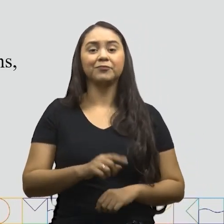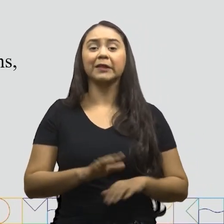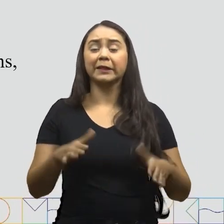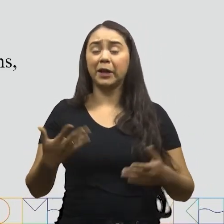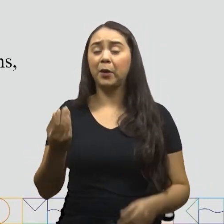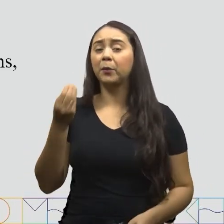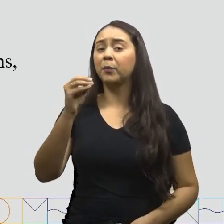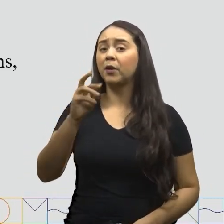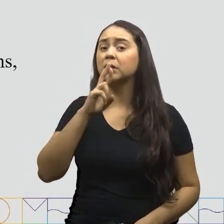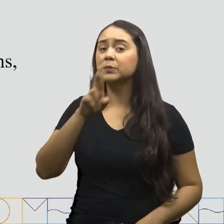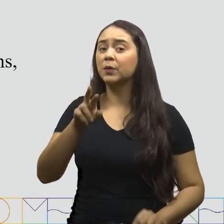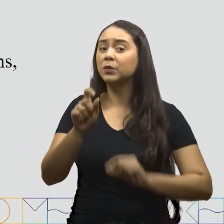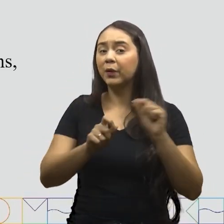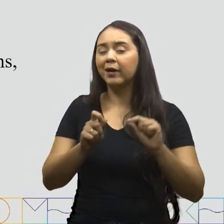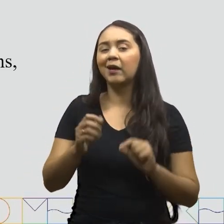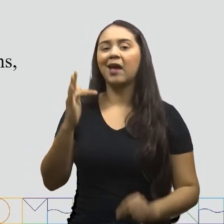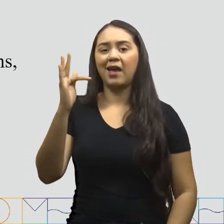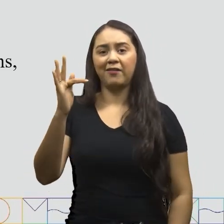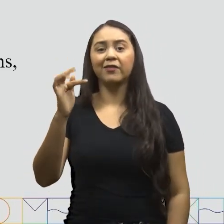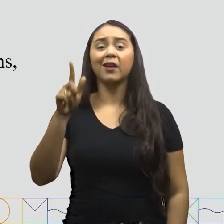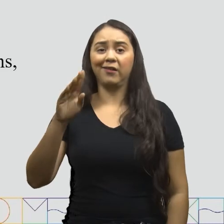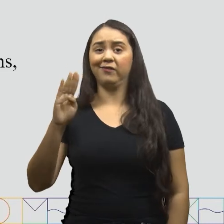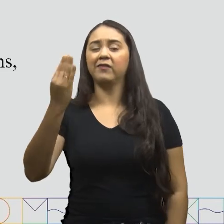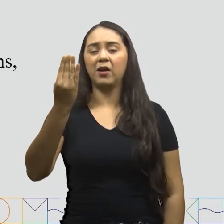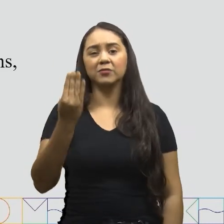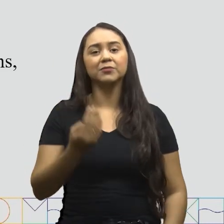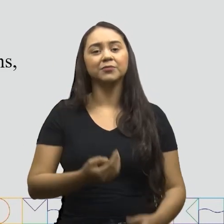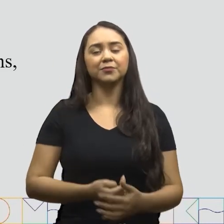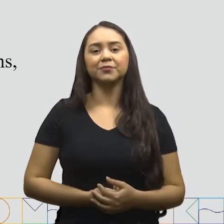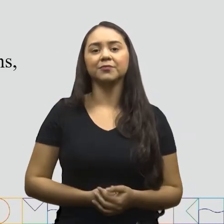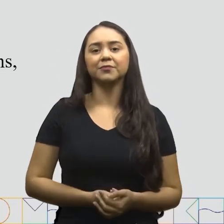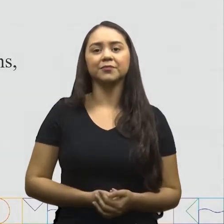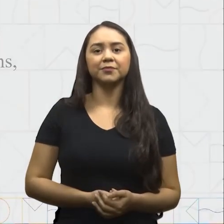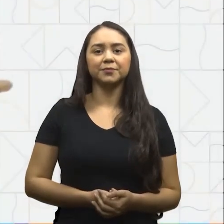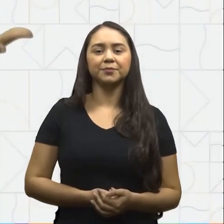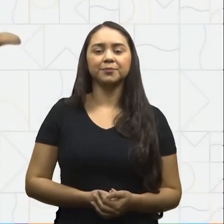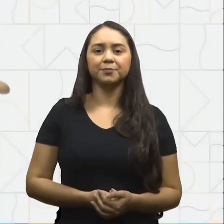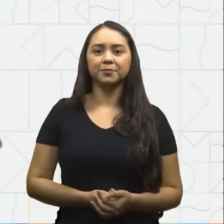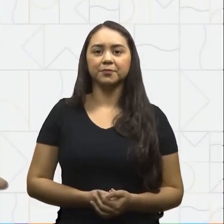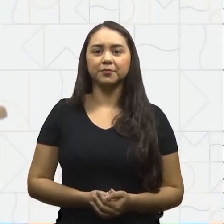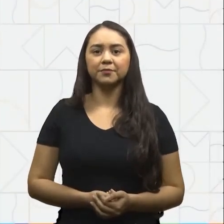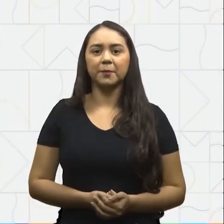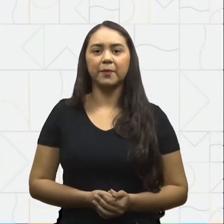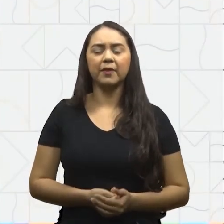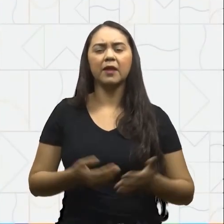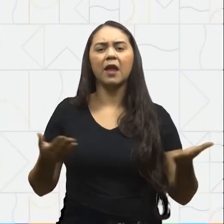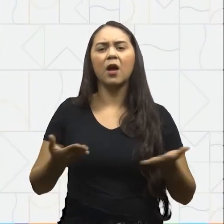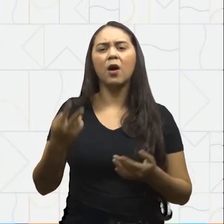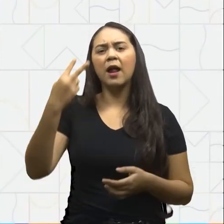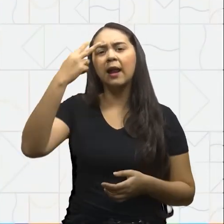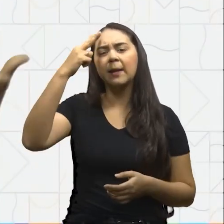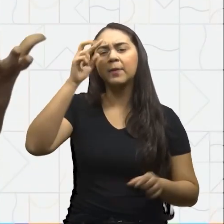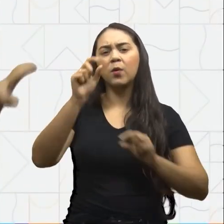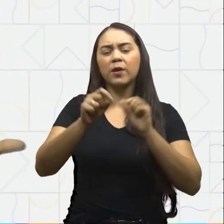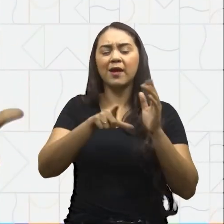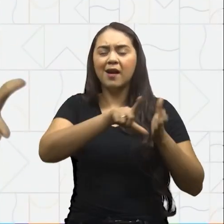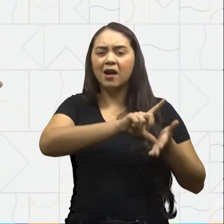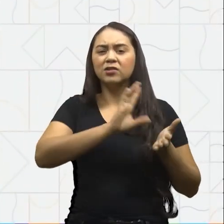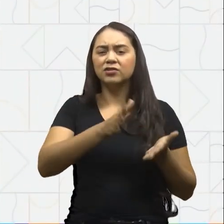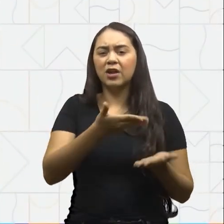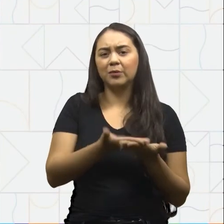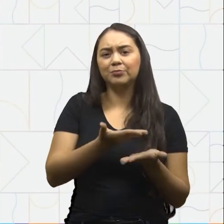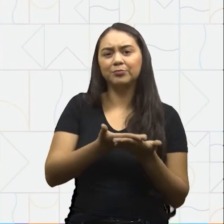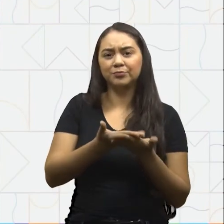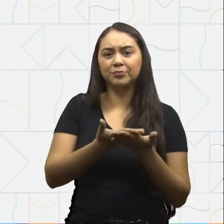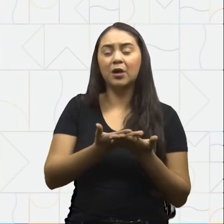A resposta é F Para falso Agora vamos lembrar um pouco do que vimos